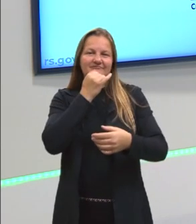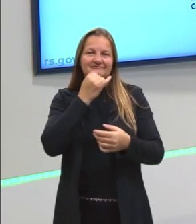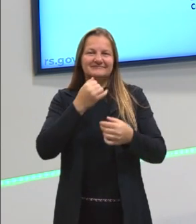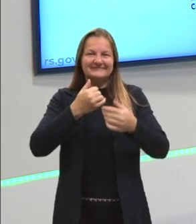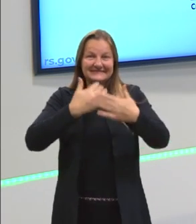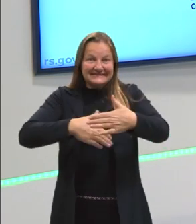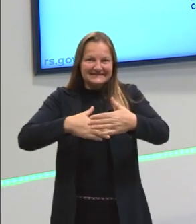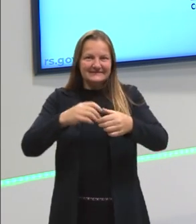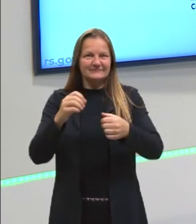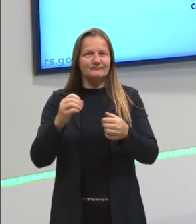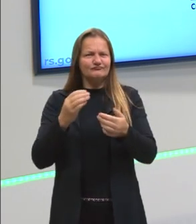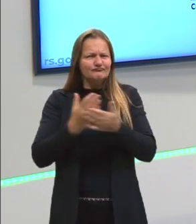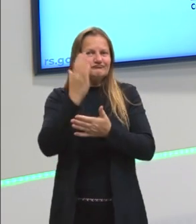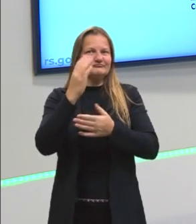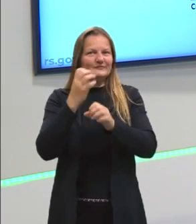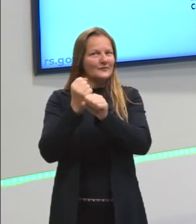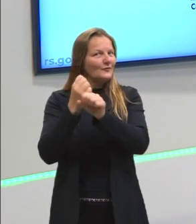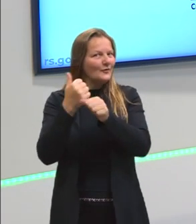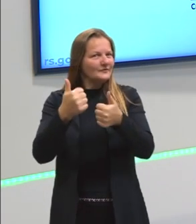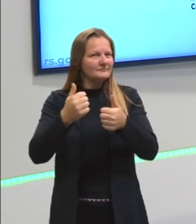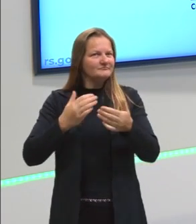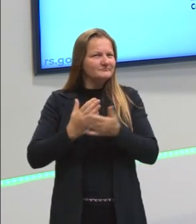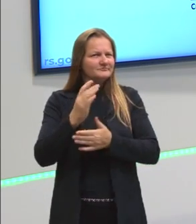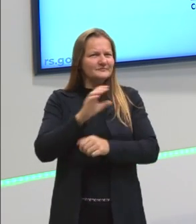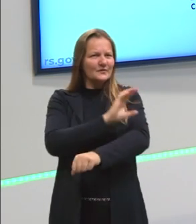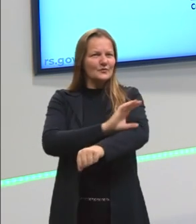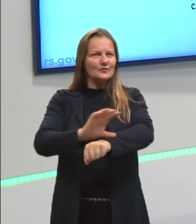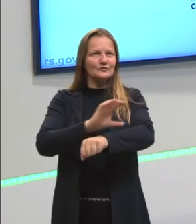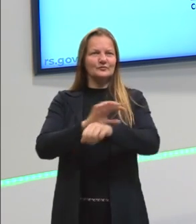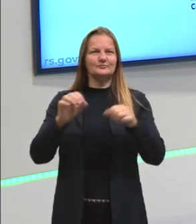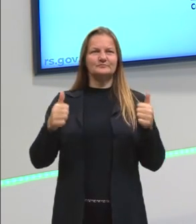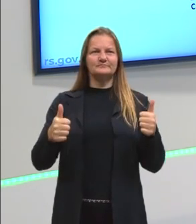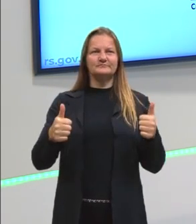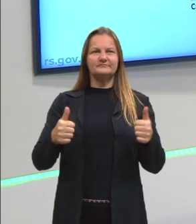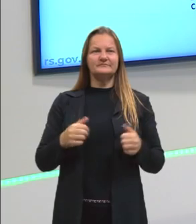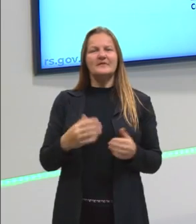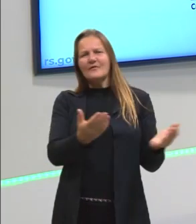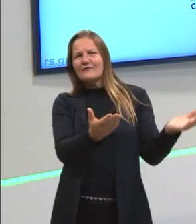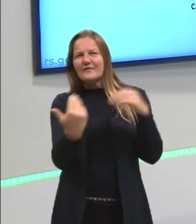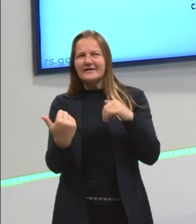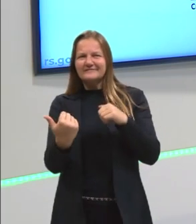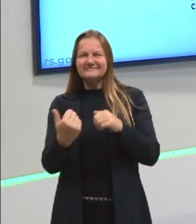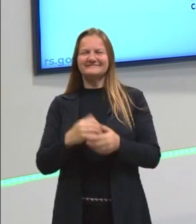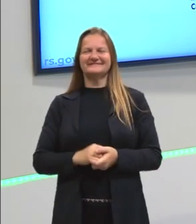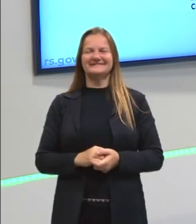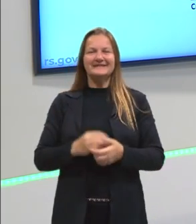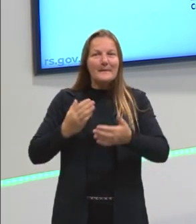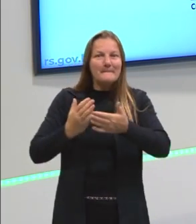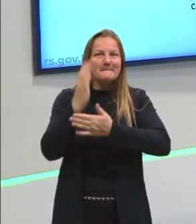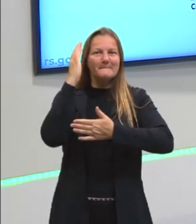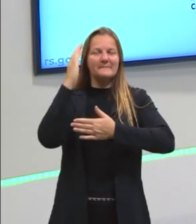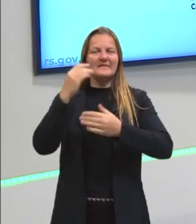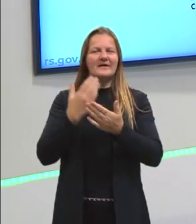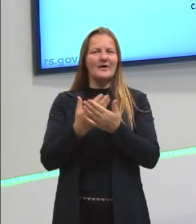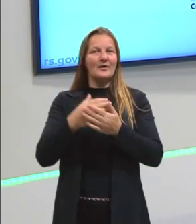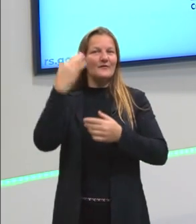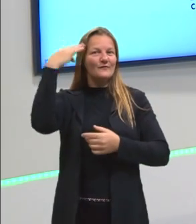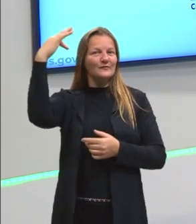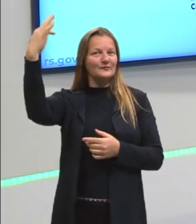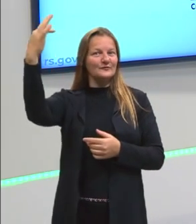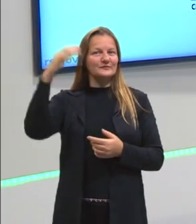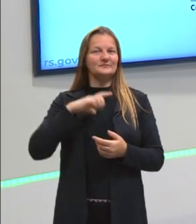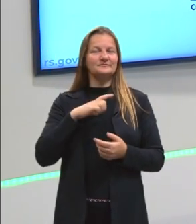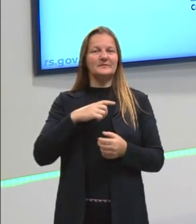boa nota no ENEM para ter acesso naquele curso que você deseja. Ok? Então vamos lá, partiu passar, mais uma aula de filosofia,